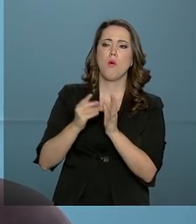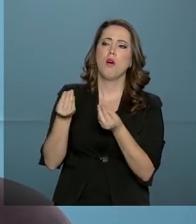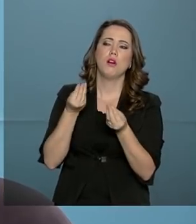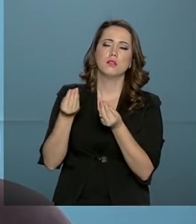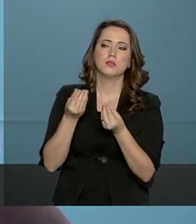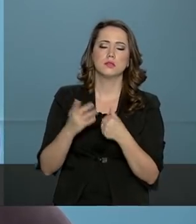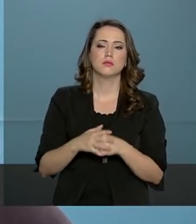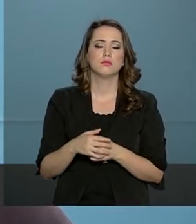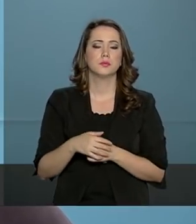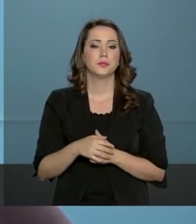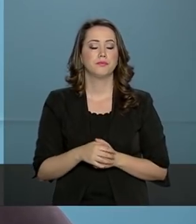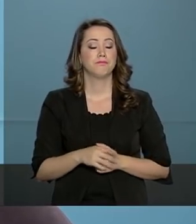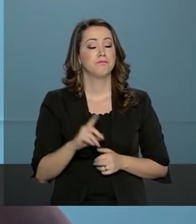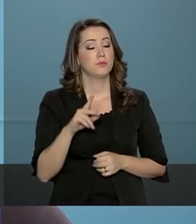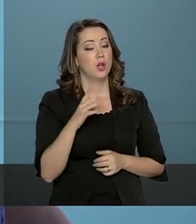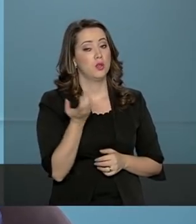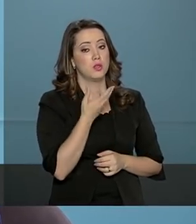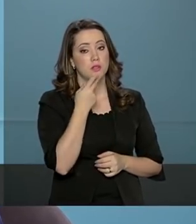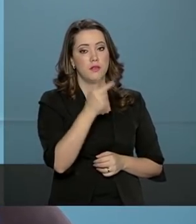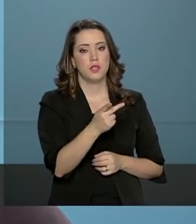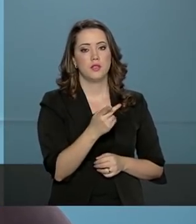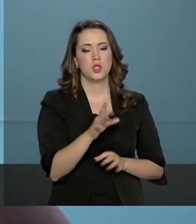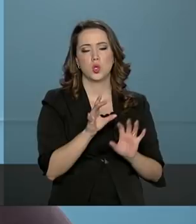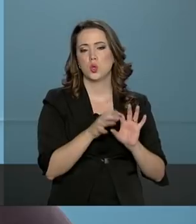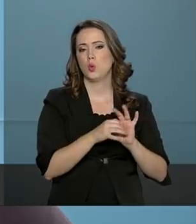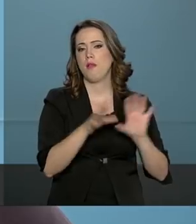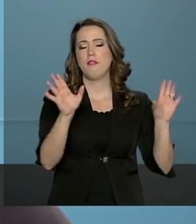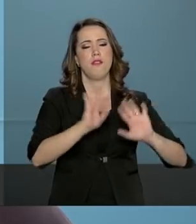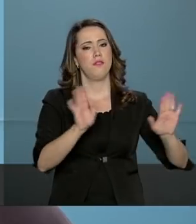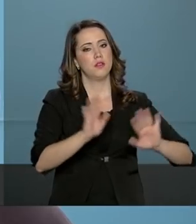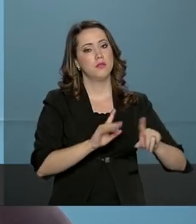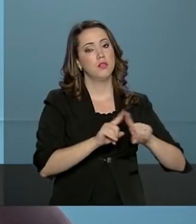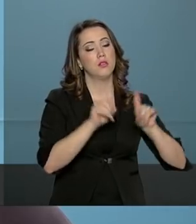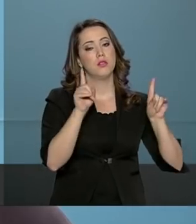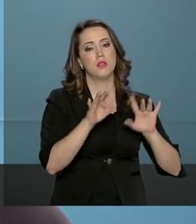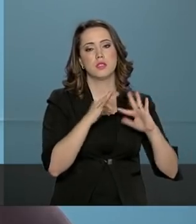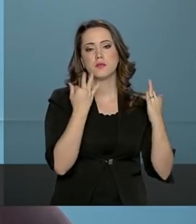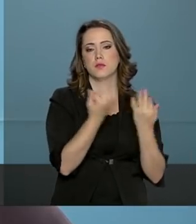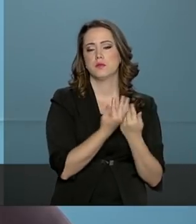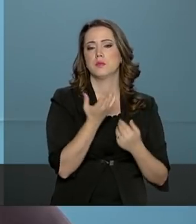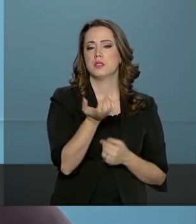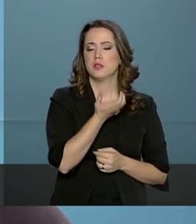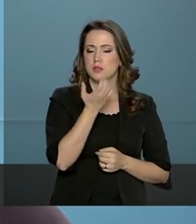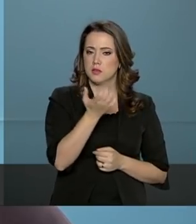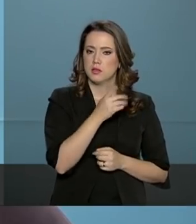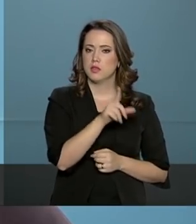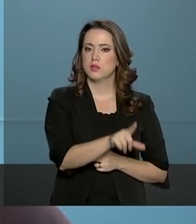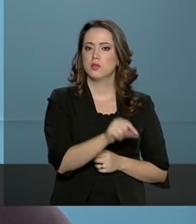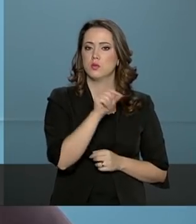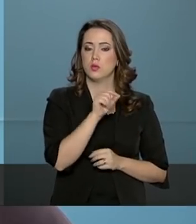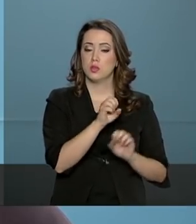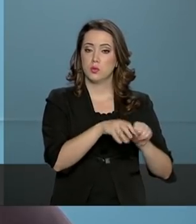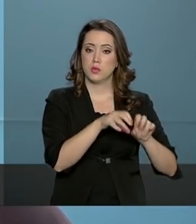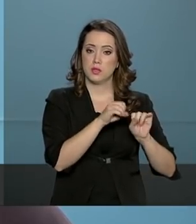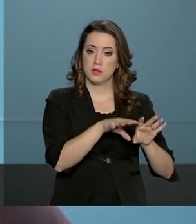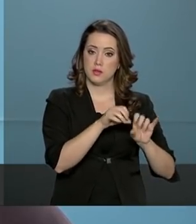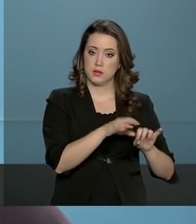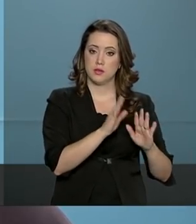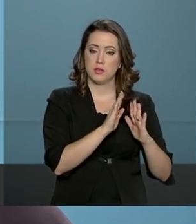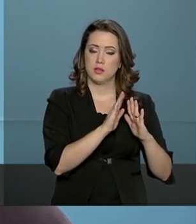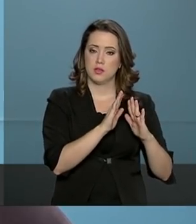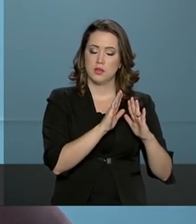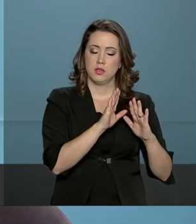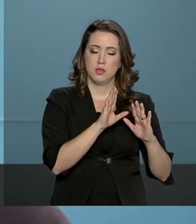seguinte. Não vai ser uma coisa solta. As famílias que estão optando pelo ensino domiciliar serão cadastradas.